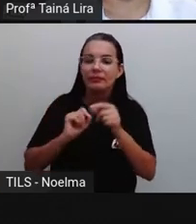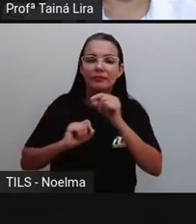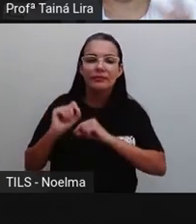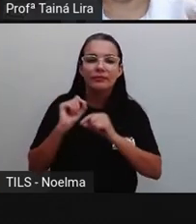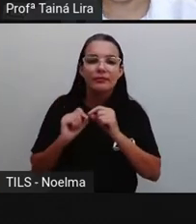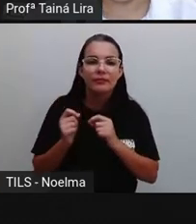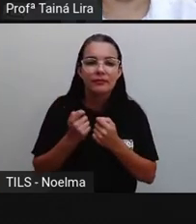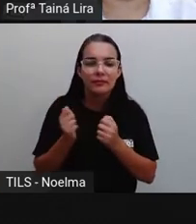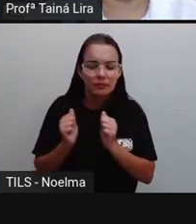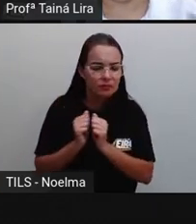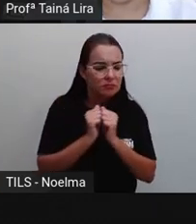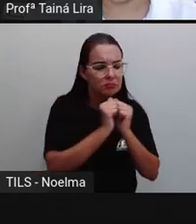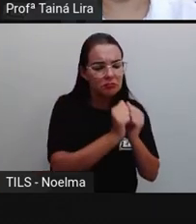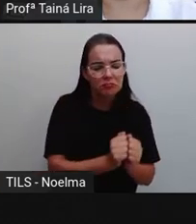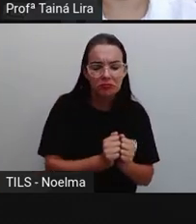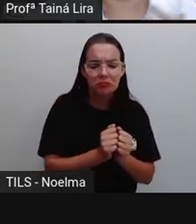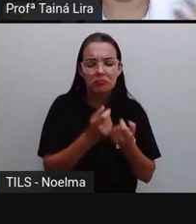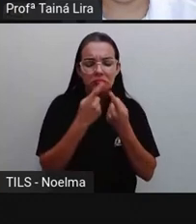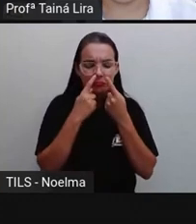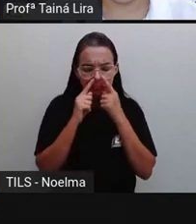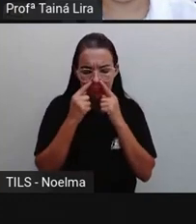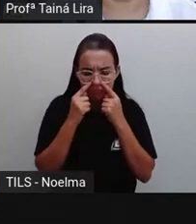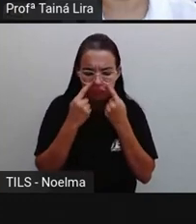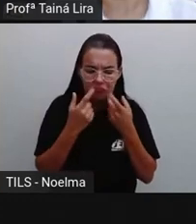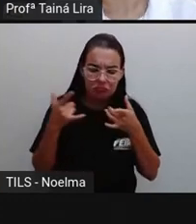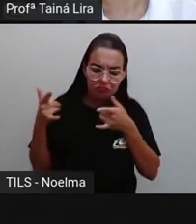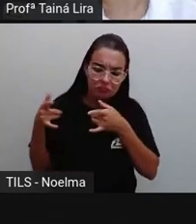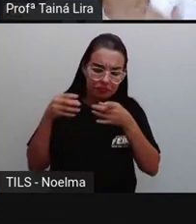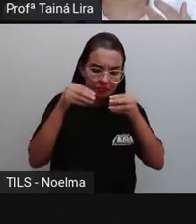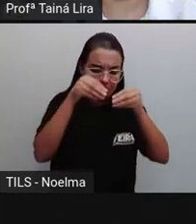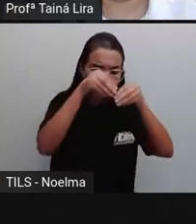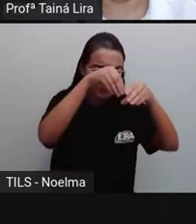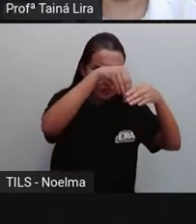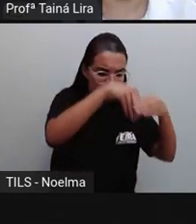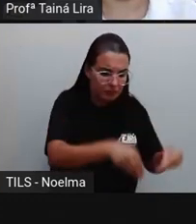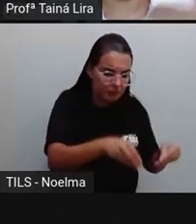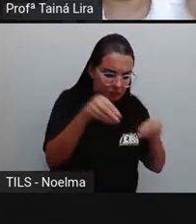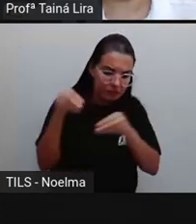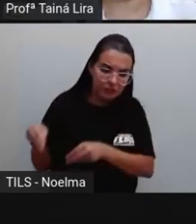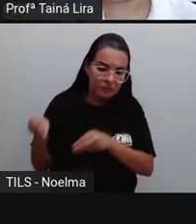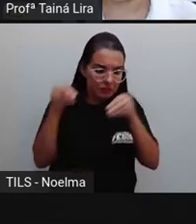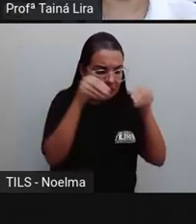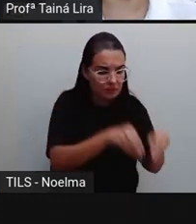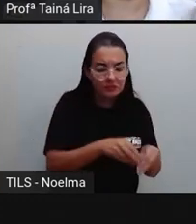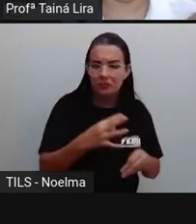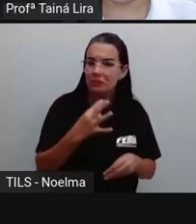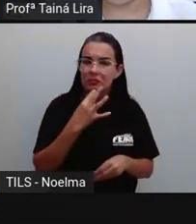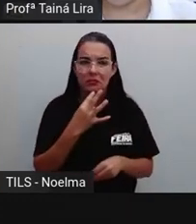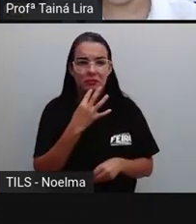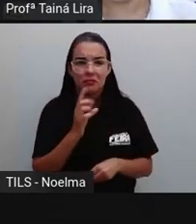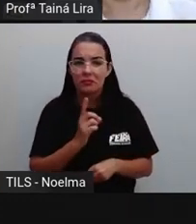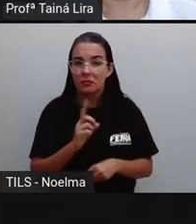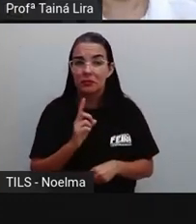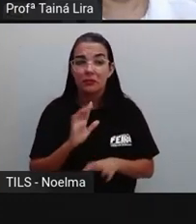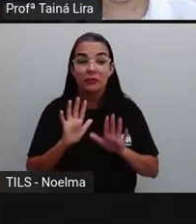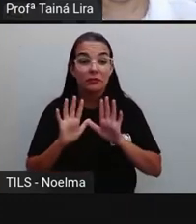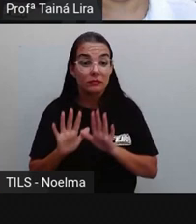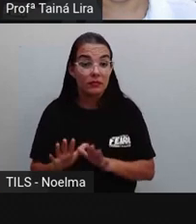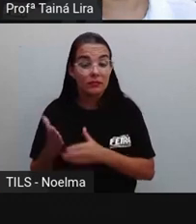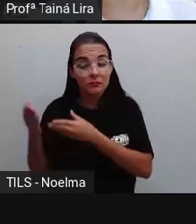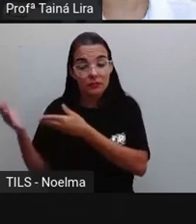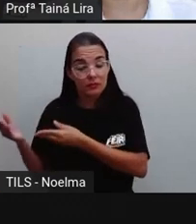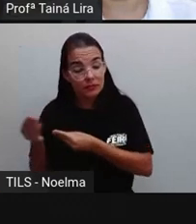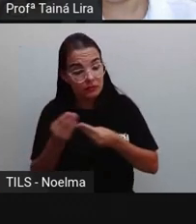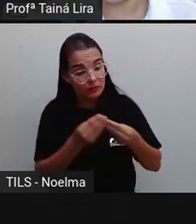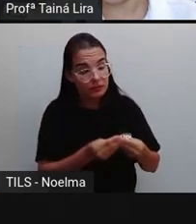Para ir no velório ou no enterro. Muitas vezes essa pessoa não conhece a pessoa que faleceu, mas ela